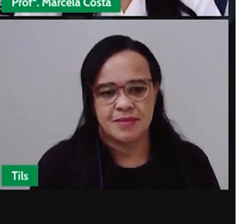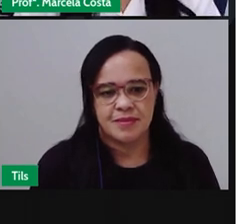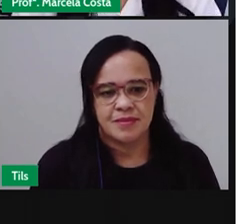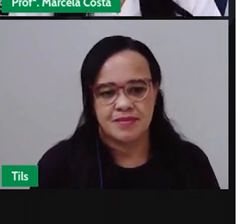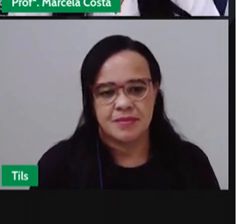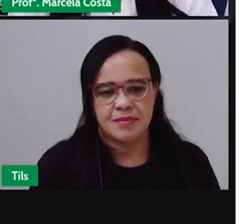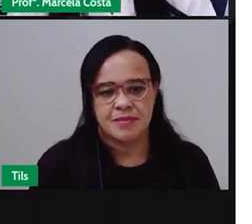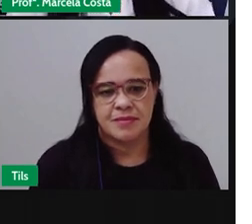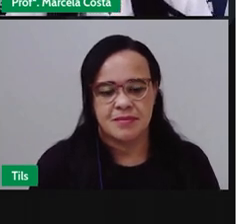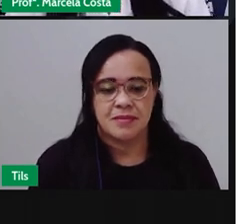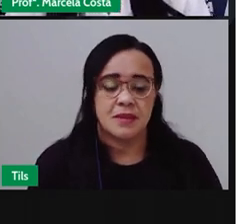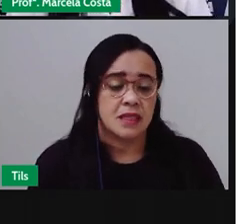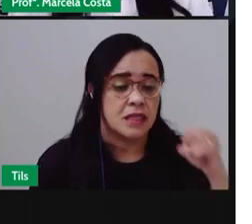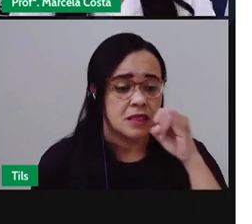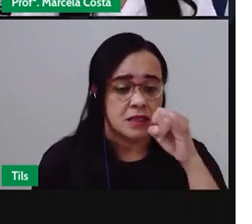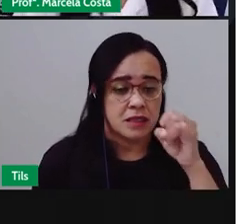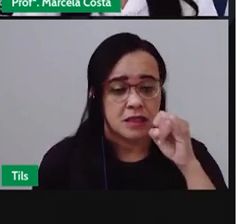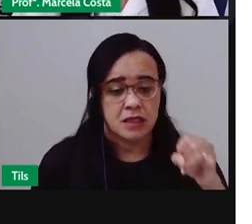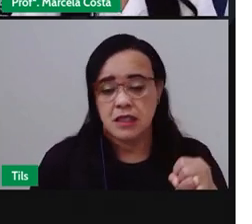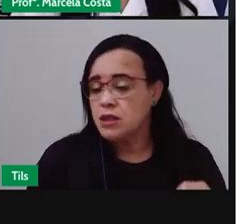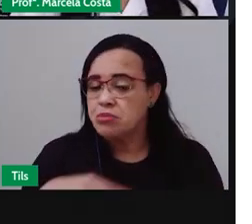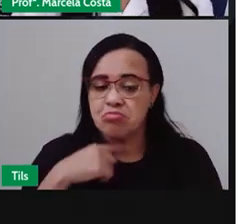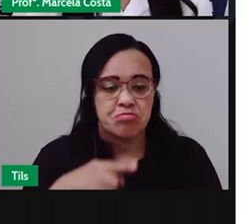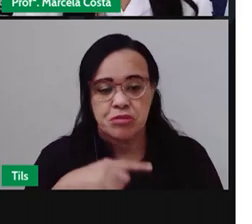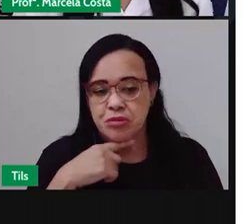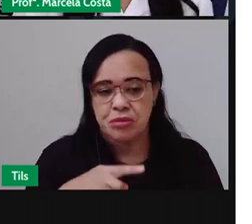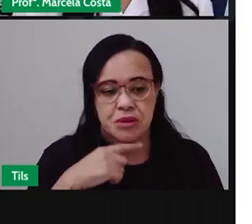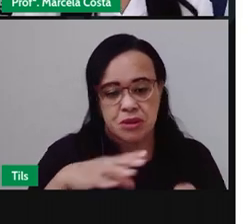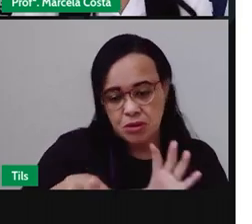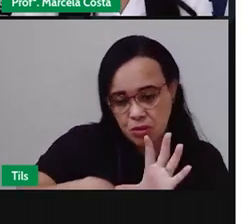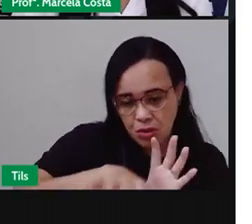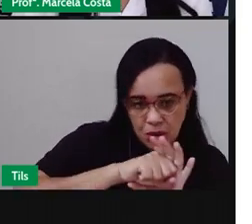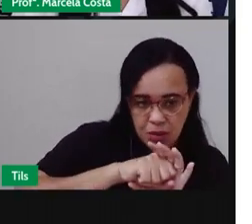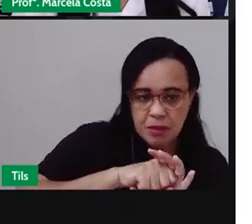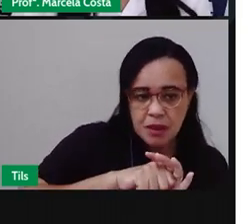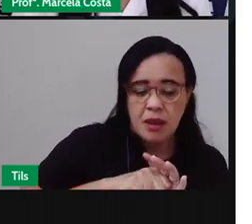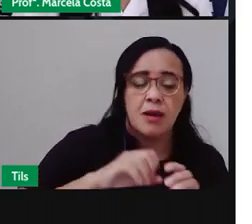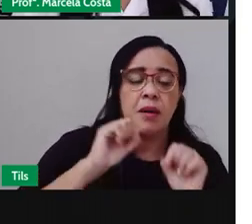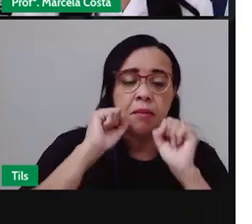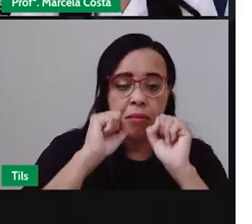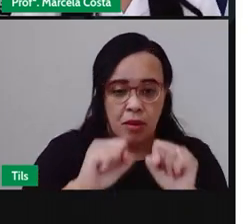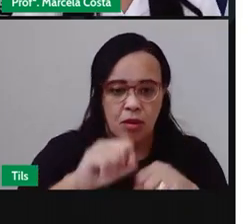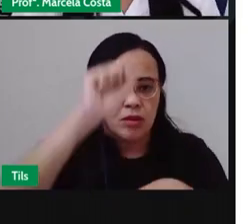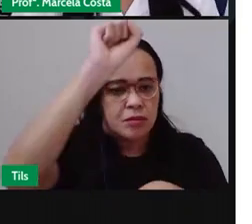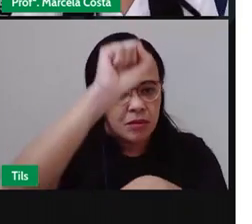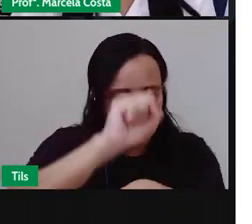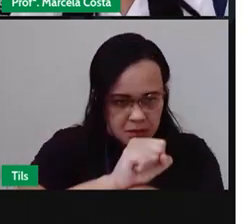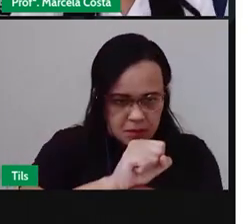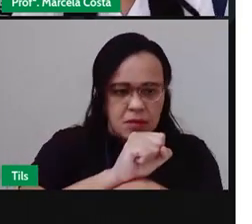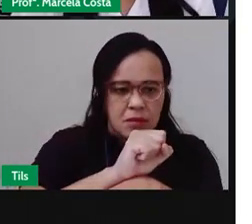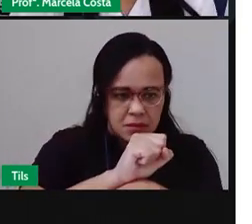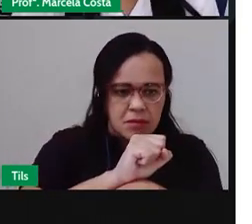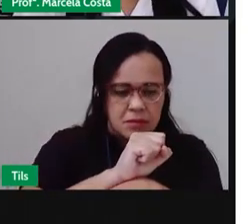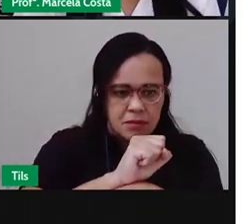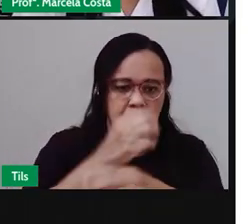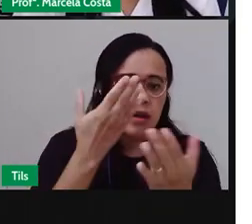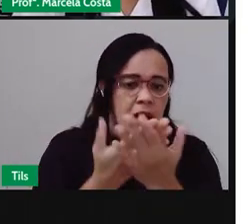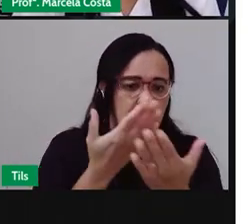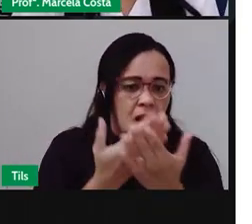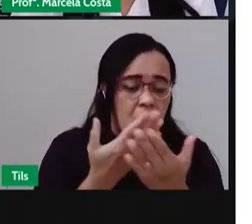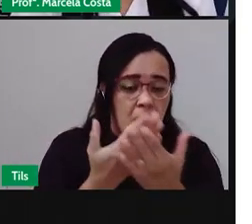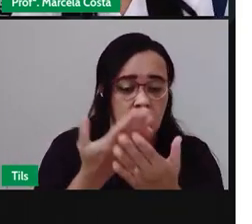se você não conseguiu copiar foi muito rápido você pode pausar a videoaula nesse momento pra conseguir